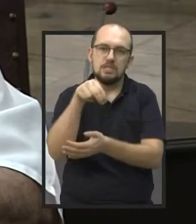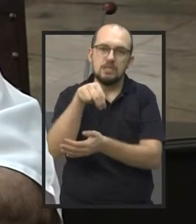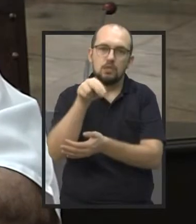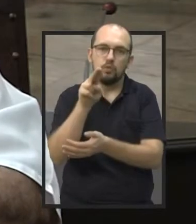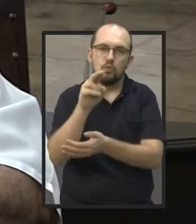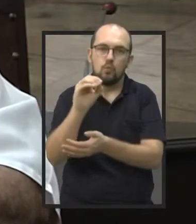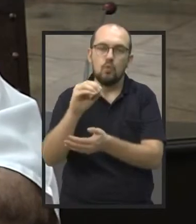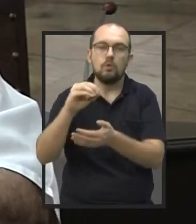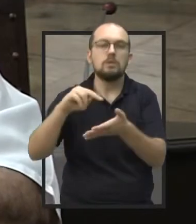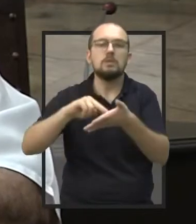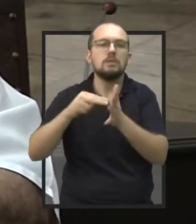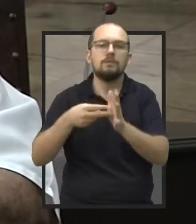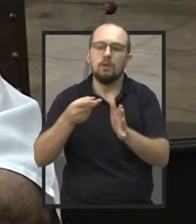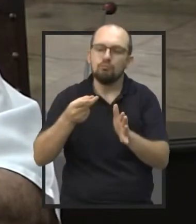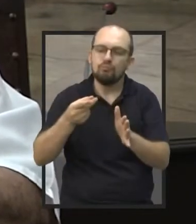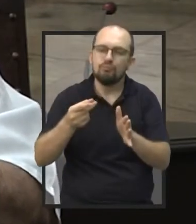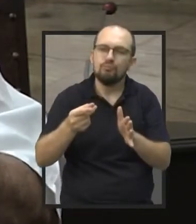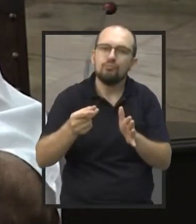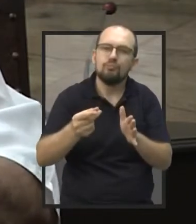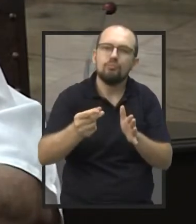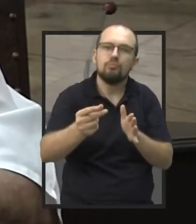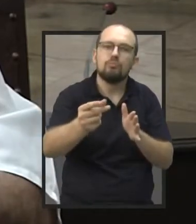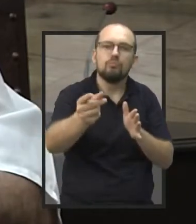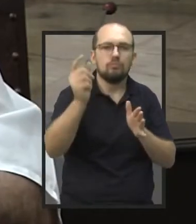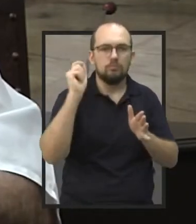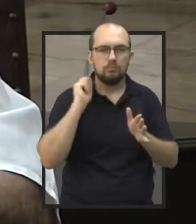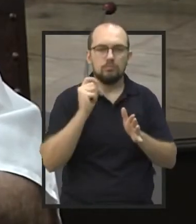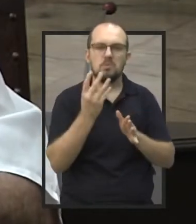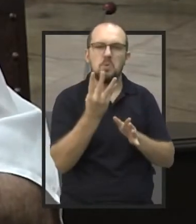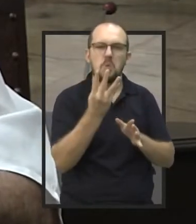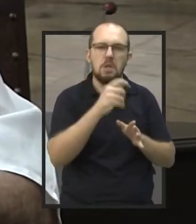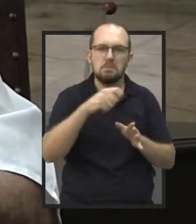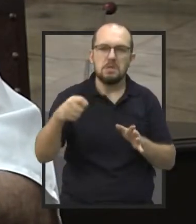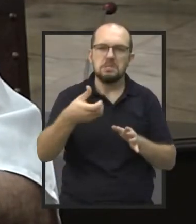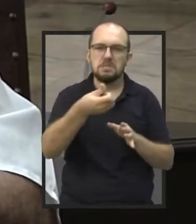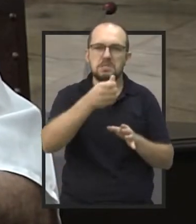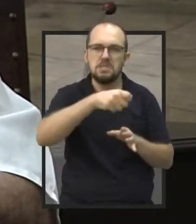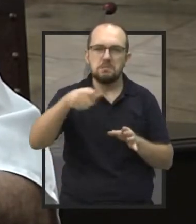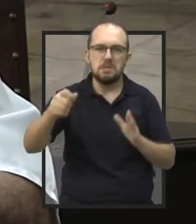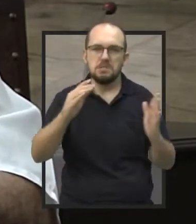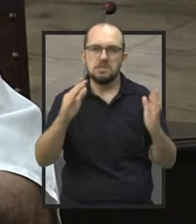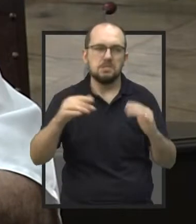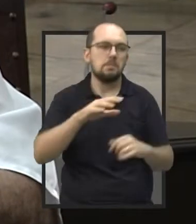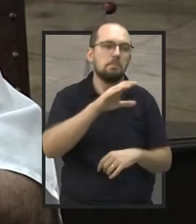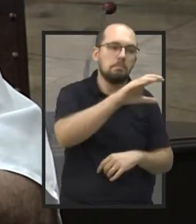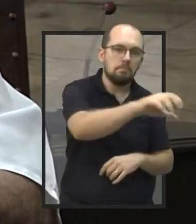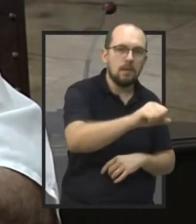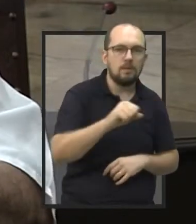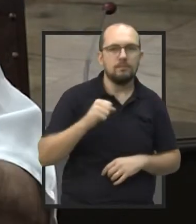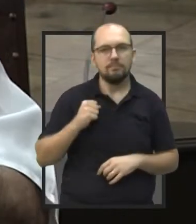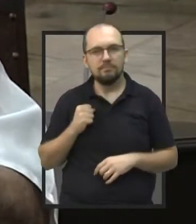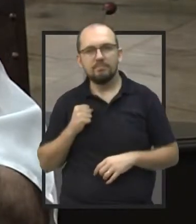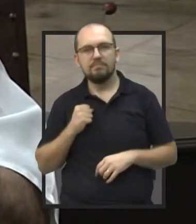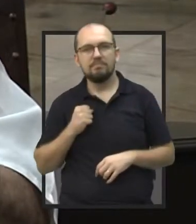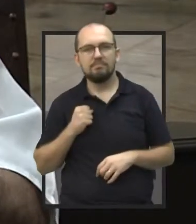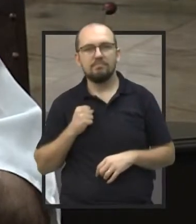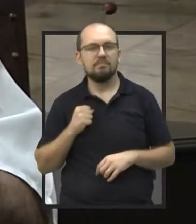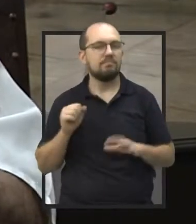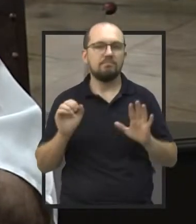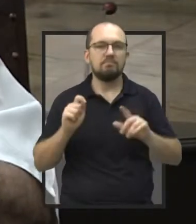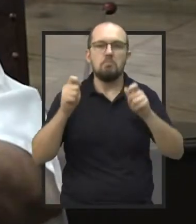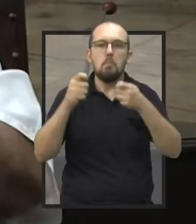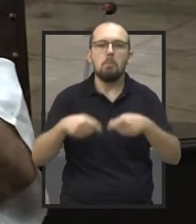de quatro a seis meses, dependendo da farmácia. Ela pega o remédio, não precisa, se não tiver na